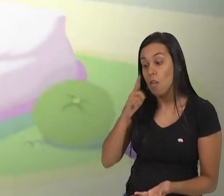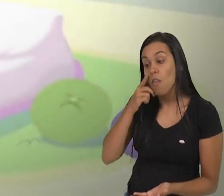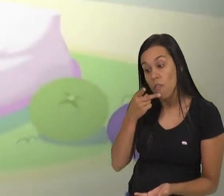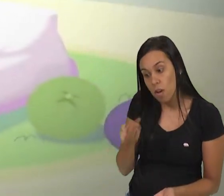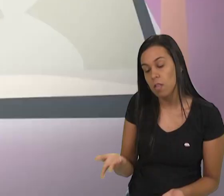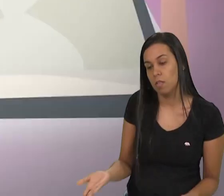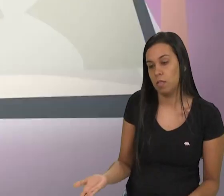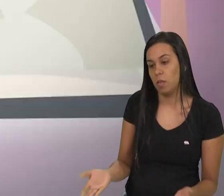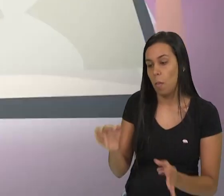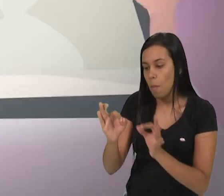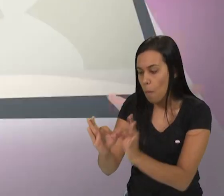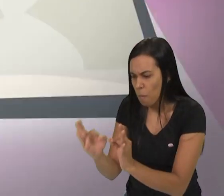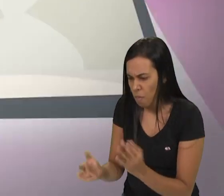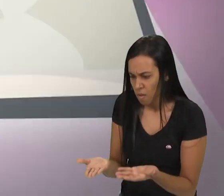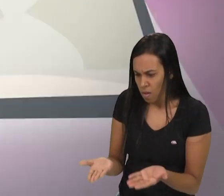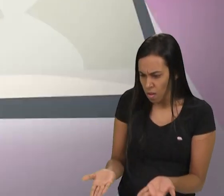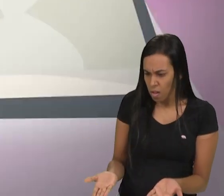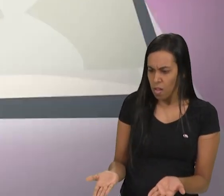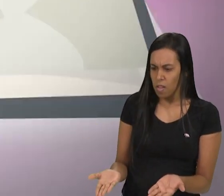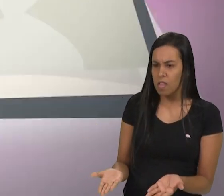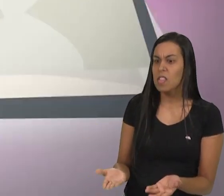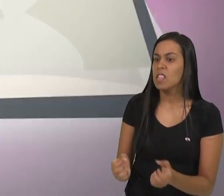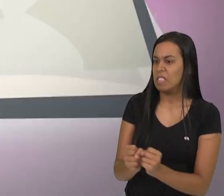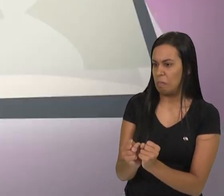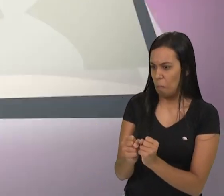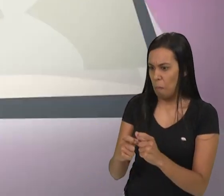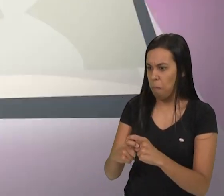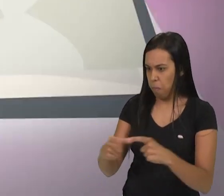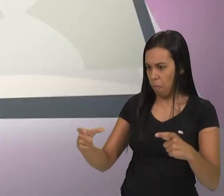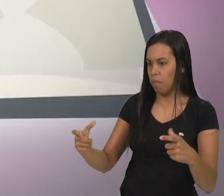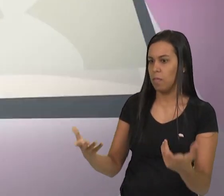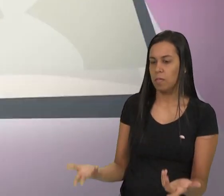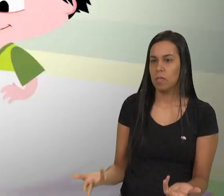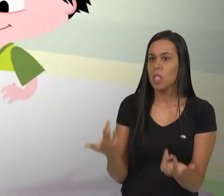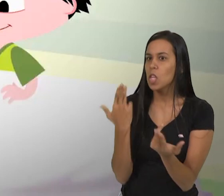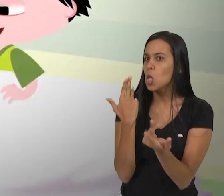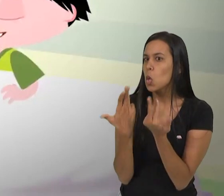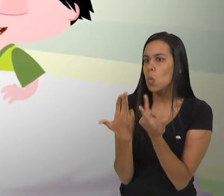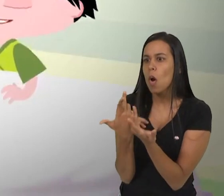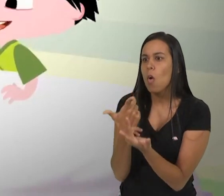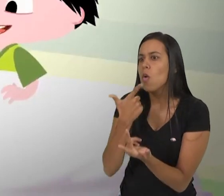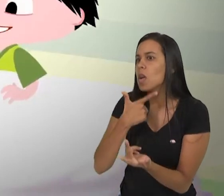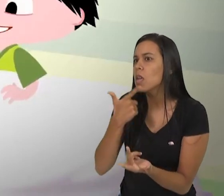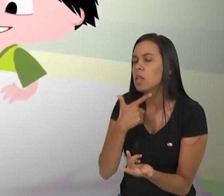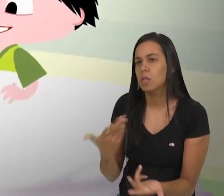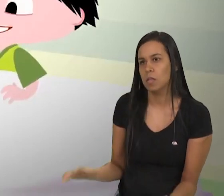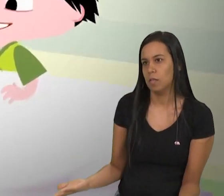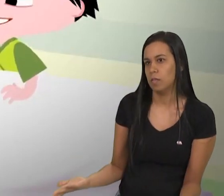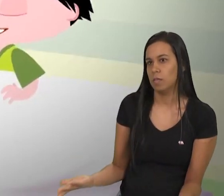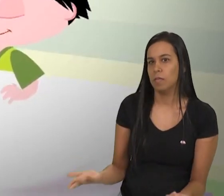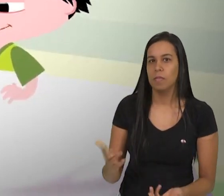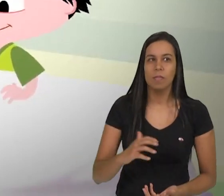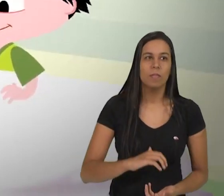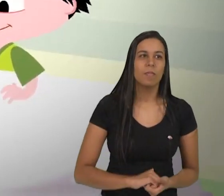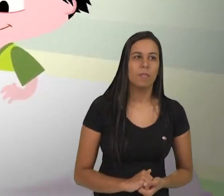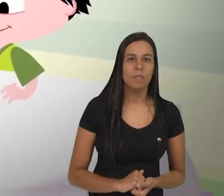Não te disse? Buracos E eles são bem grandes Igualzinho o queijo